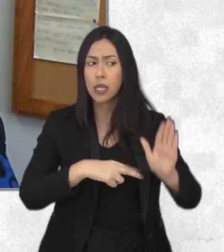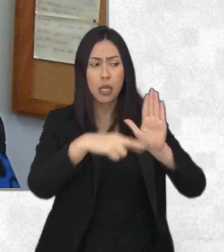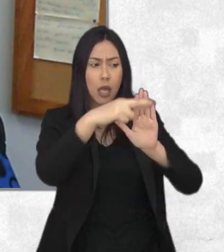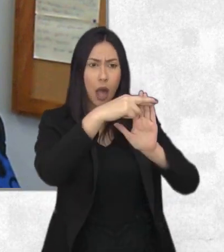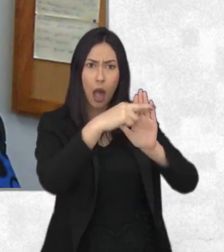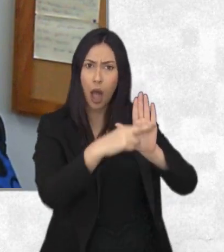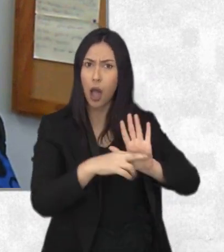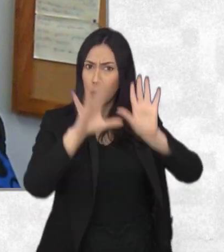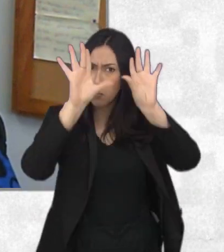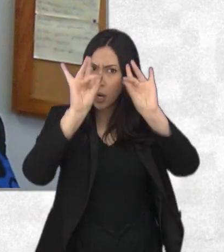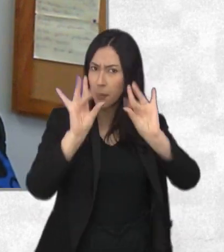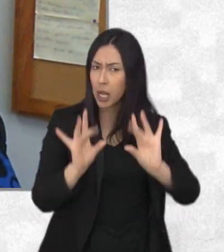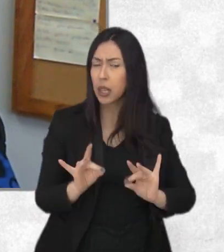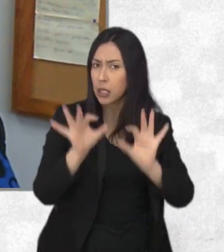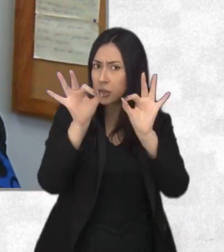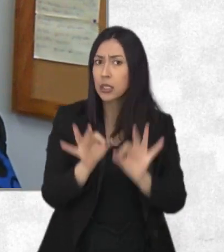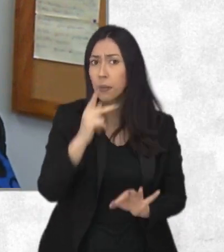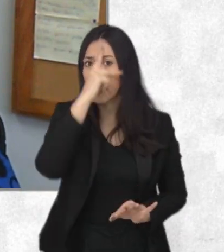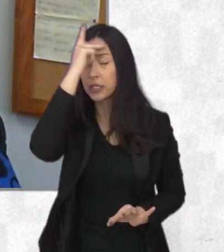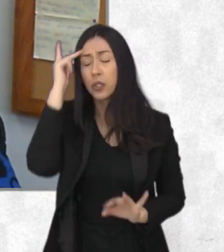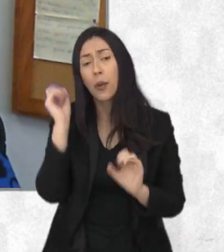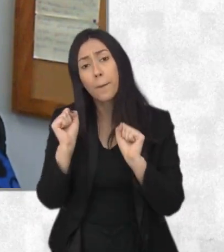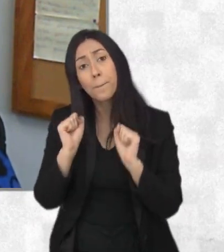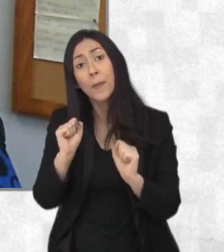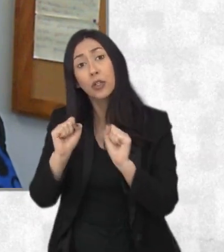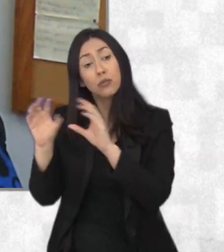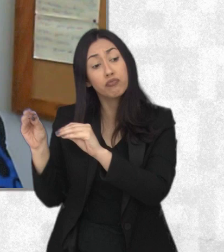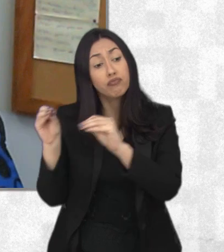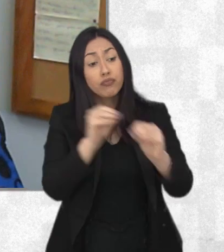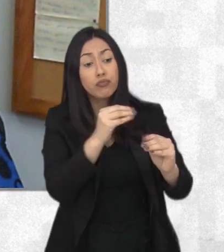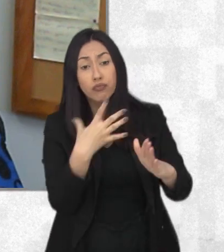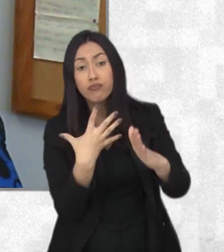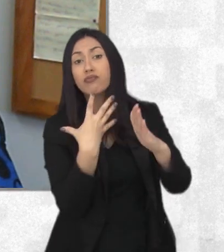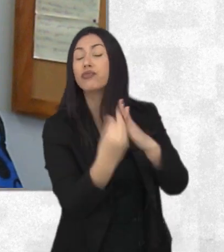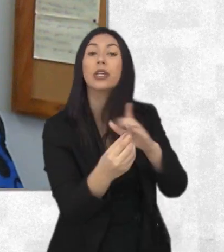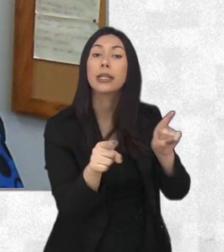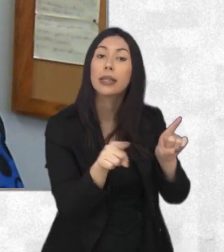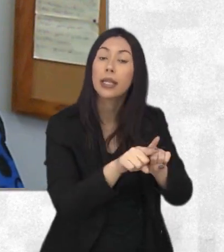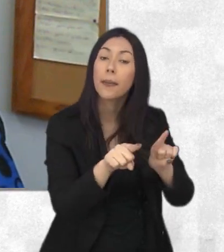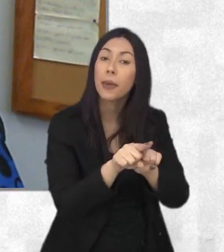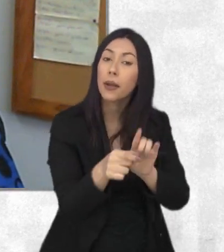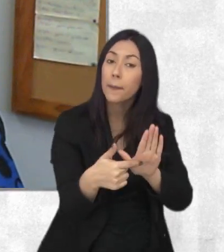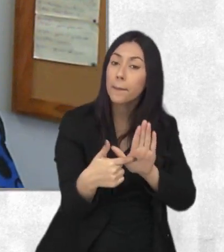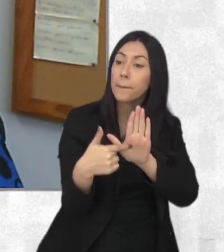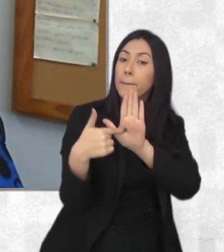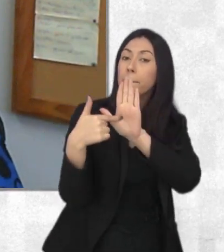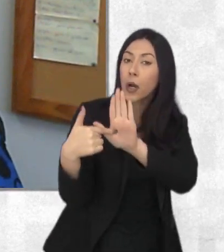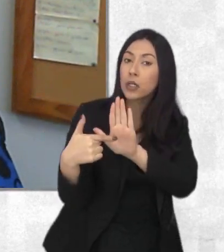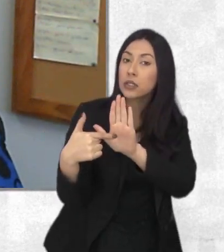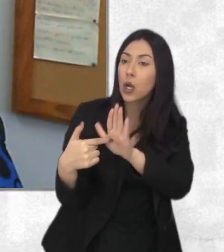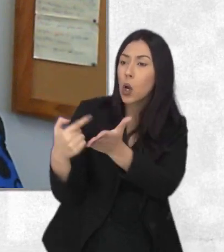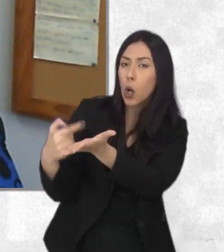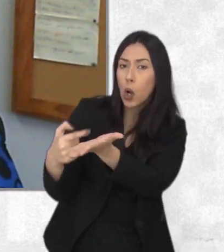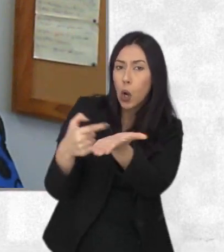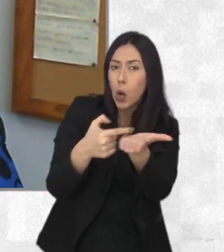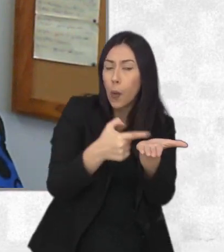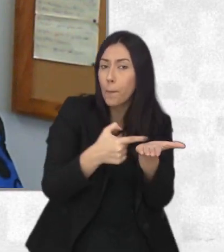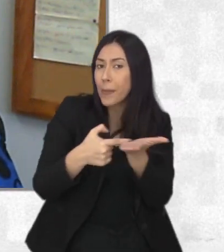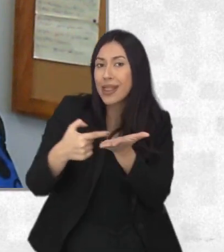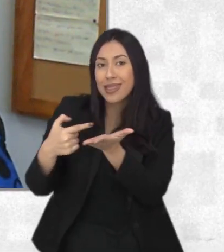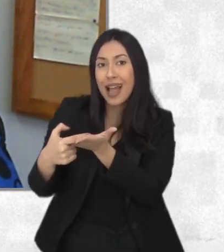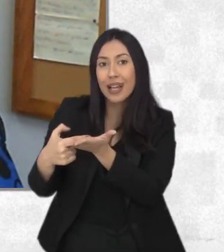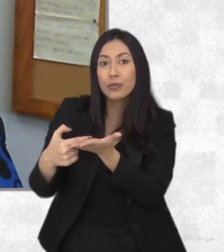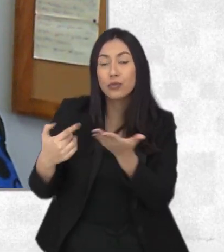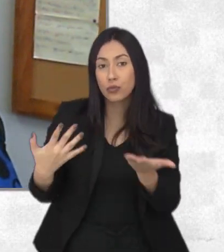definidos do que se enquadra de quem pode se enquadrar como refugiado e é uma lei que reflete convenções internacionais das